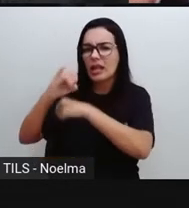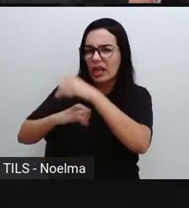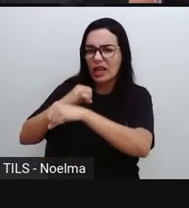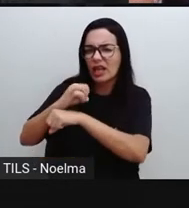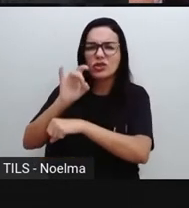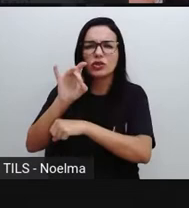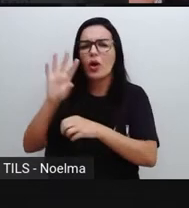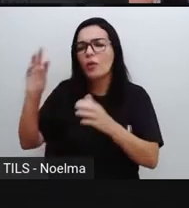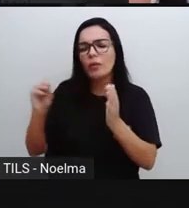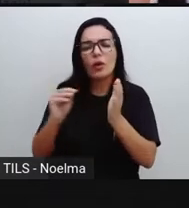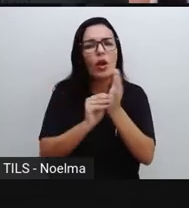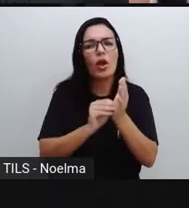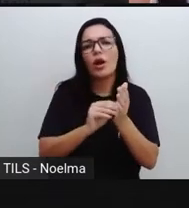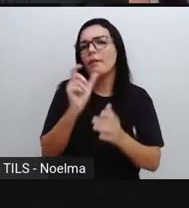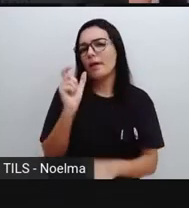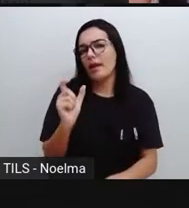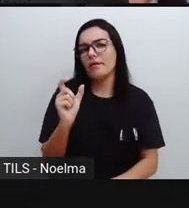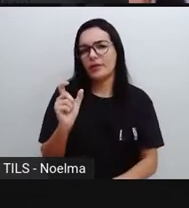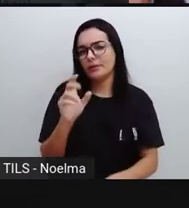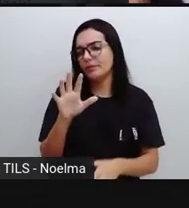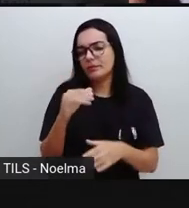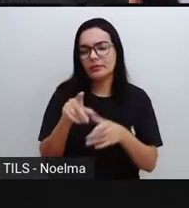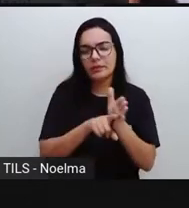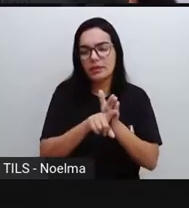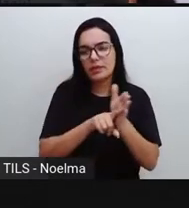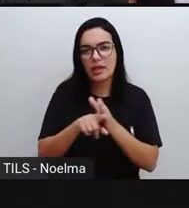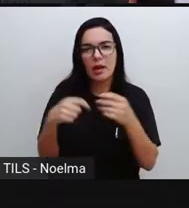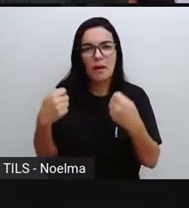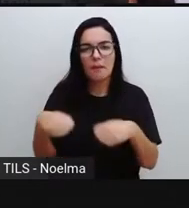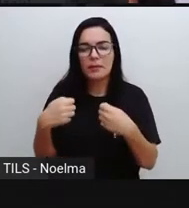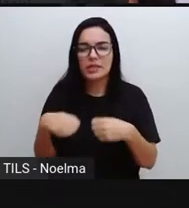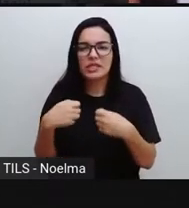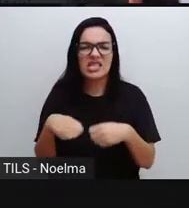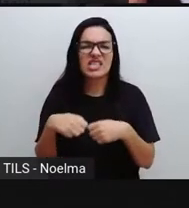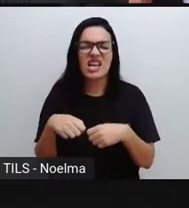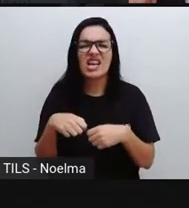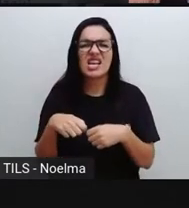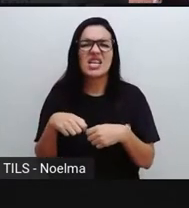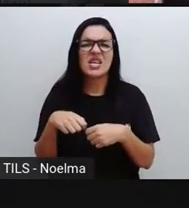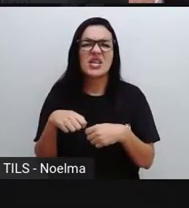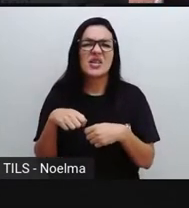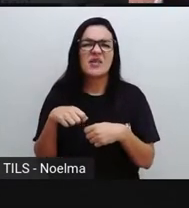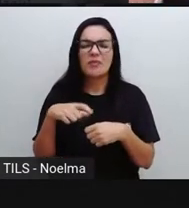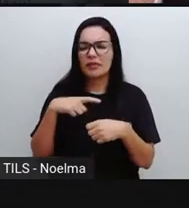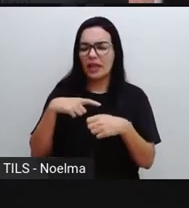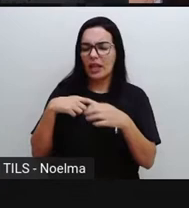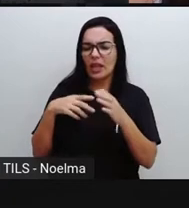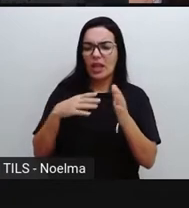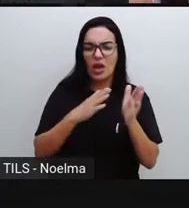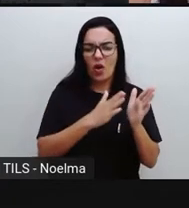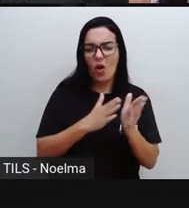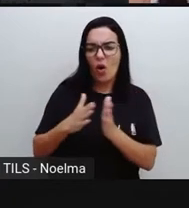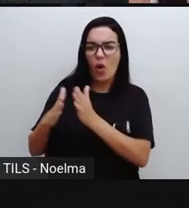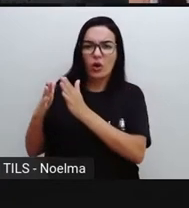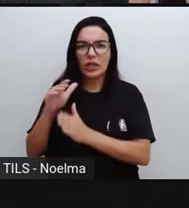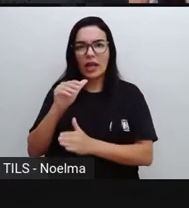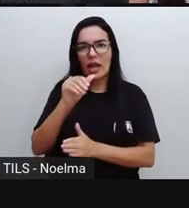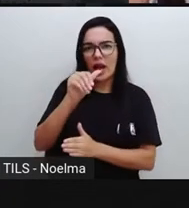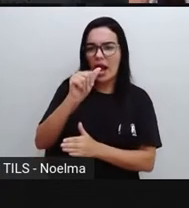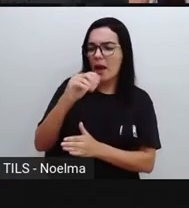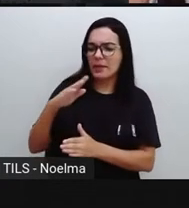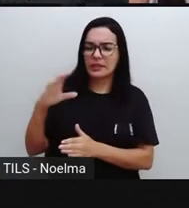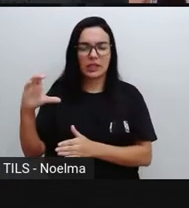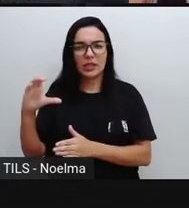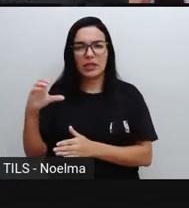a palavra e pesquisar qual a palavra. E não precisa necessariamente vir em ordem alfabética, porque eu escrevo a